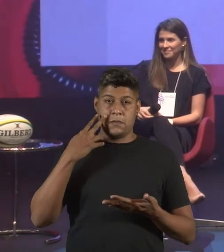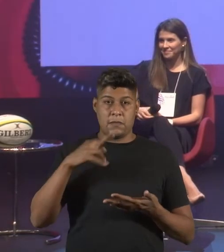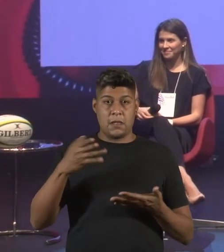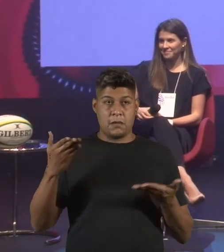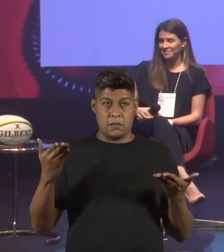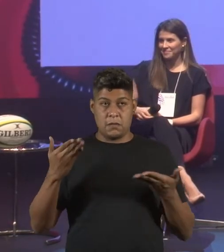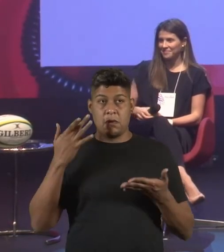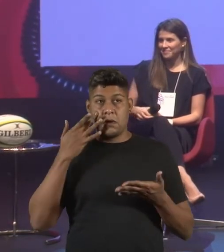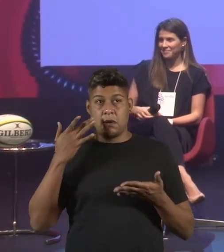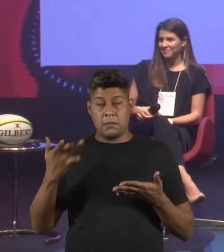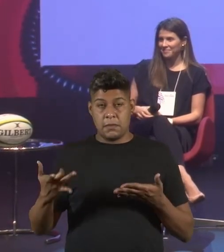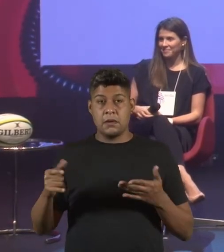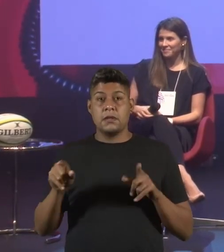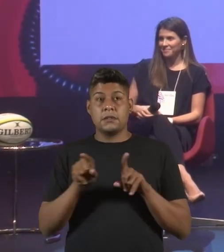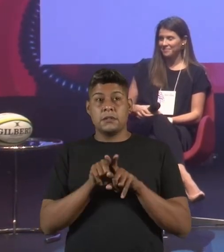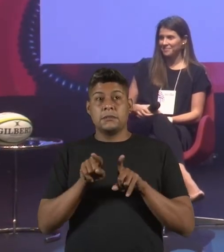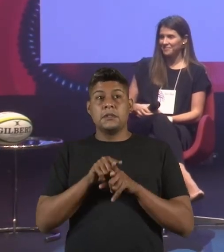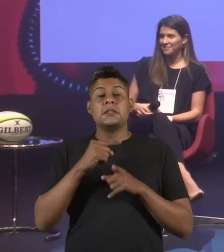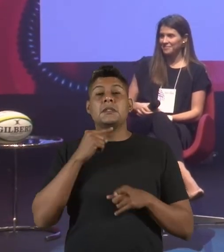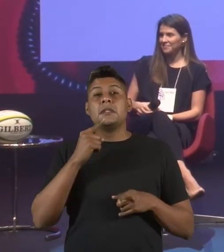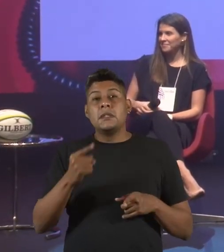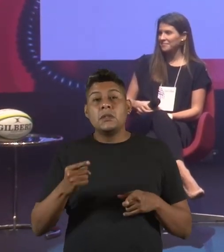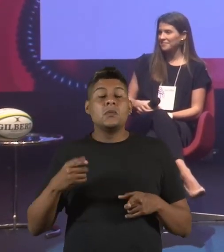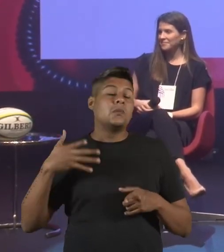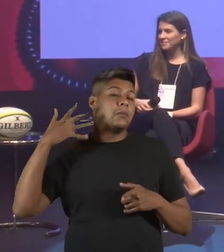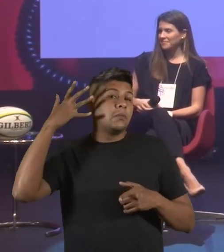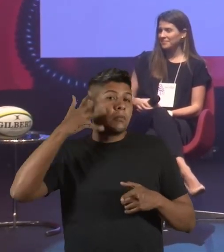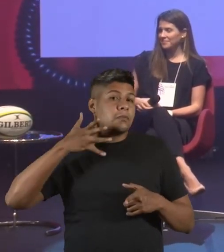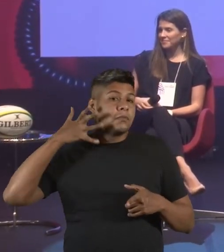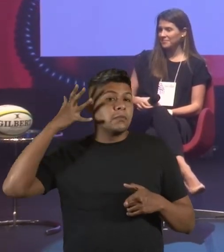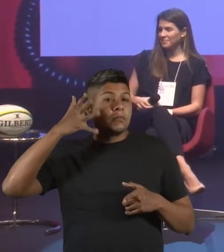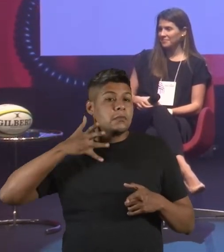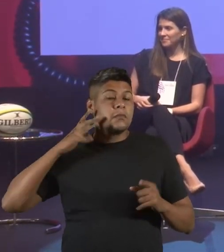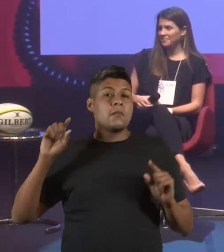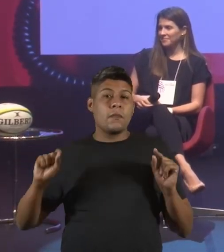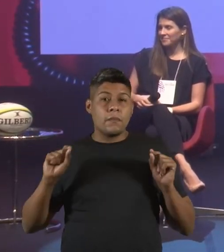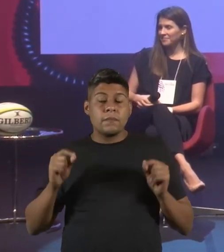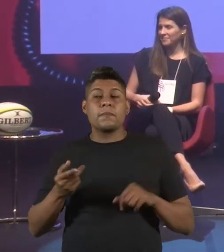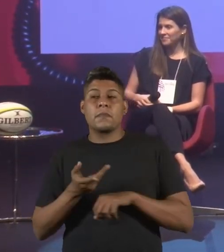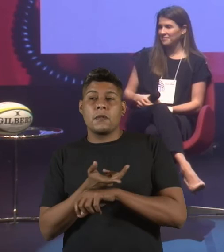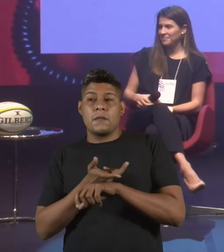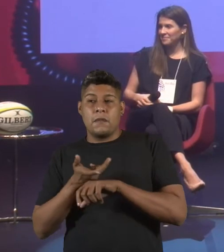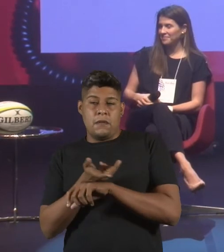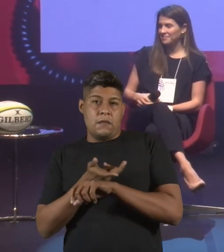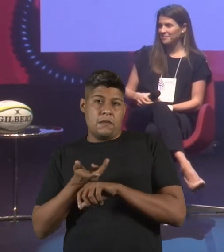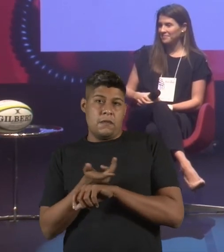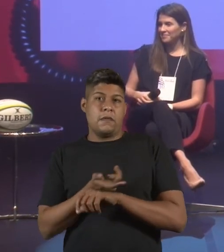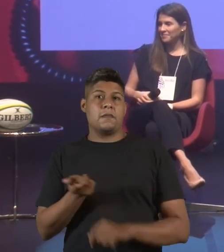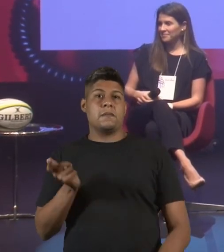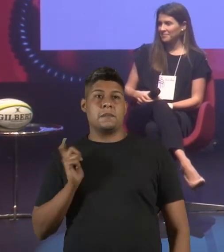amanhã, e em nenhum fórum que a gente possa procurar por aí.